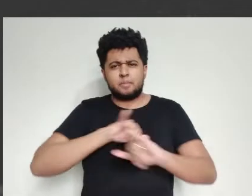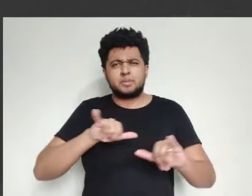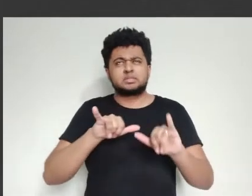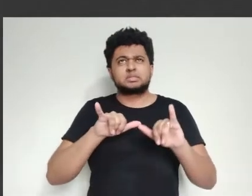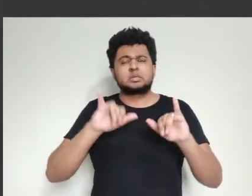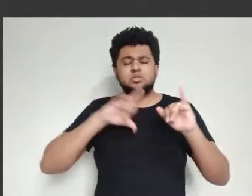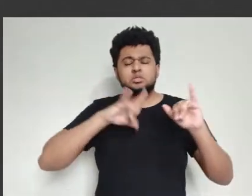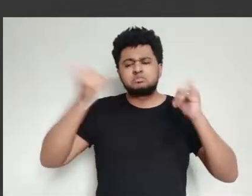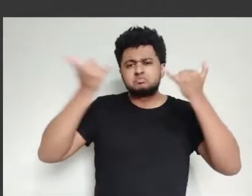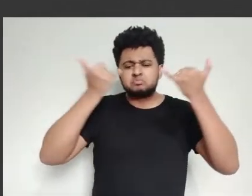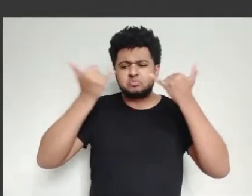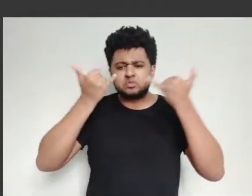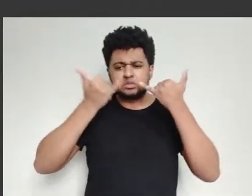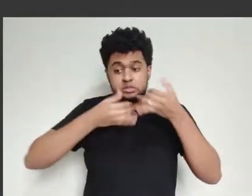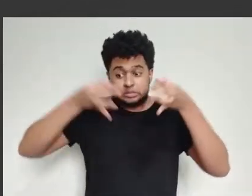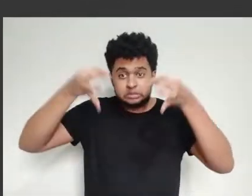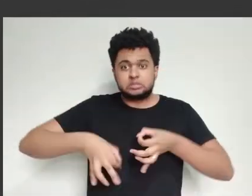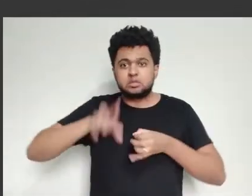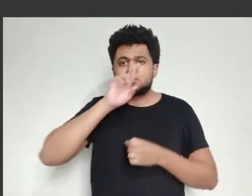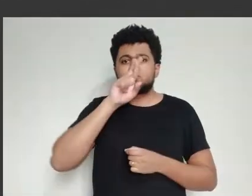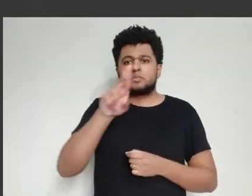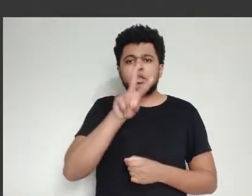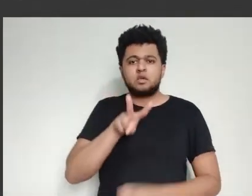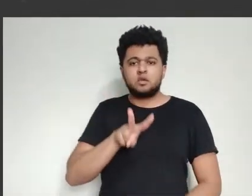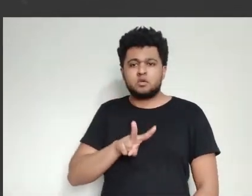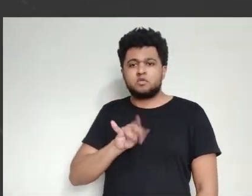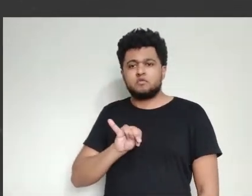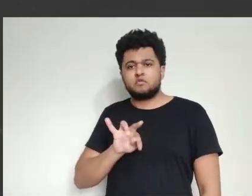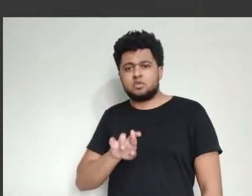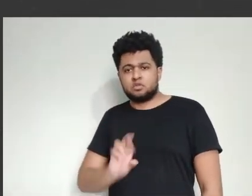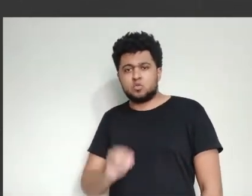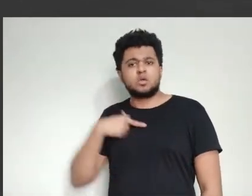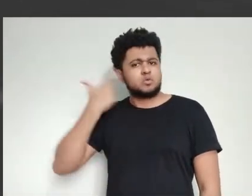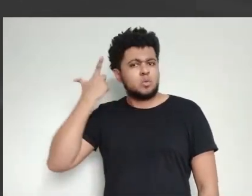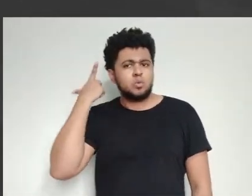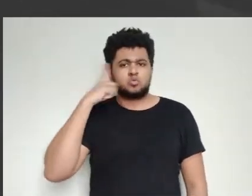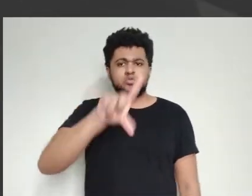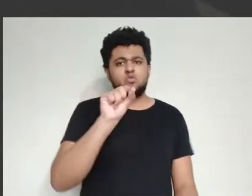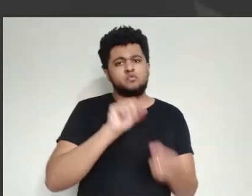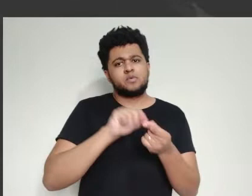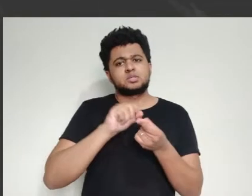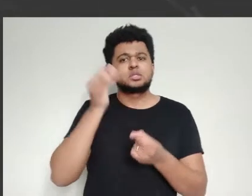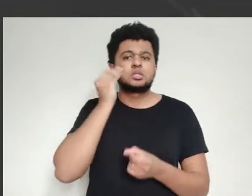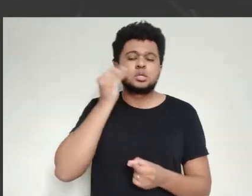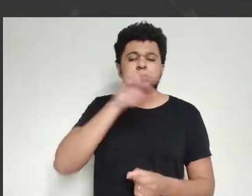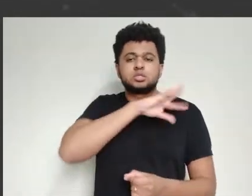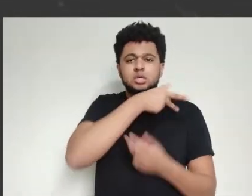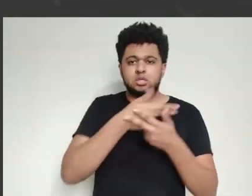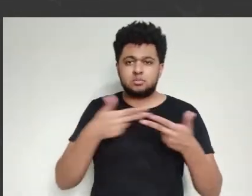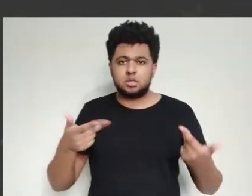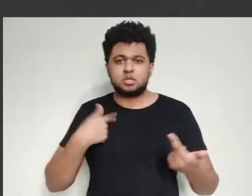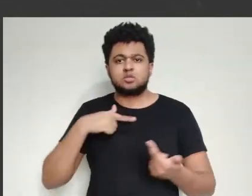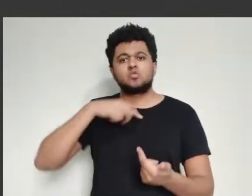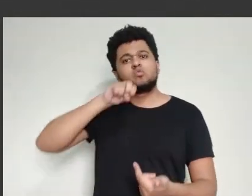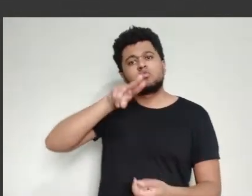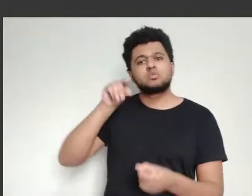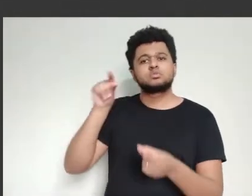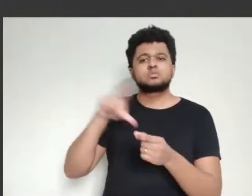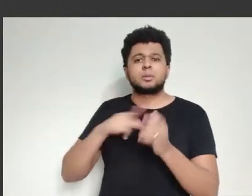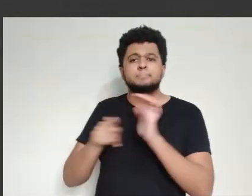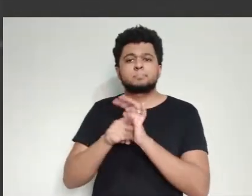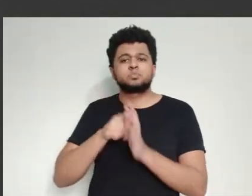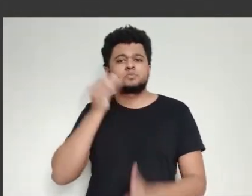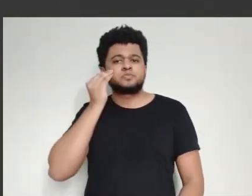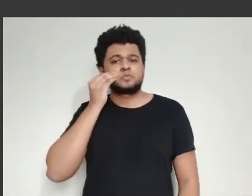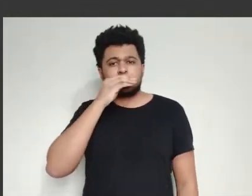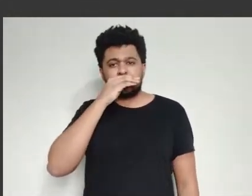Uma vez que, vamos supor, eu tenho lá 10 tipos de proteínas diferentes do vírus, e eu tenho que escolher uma ou